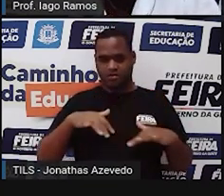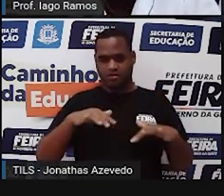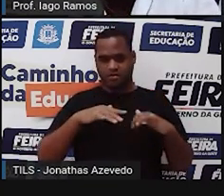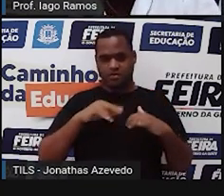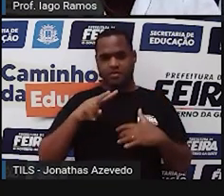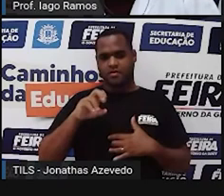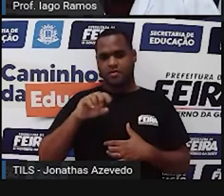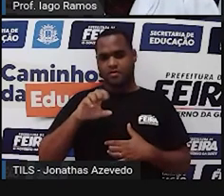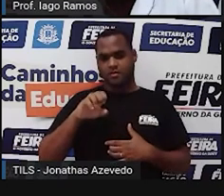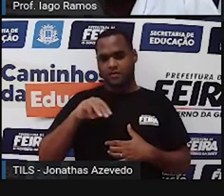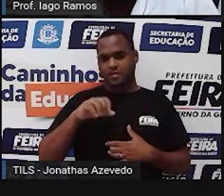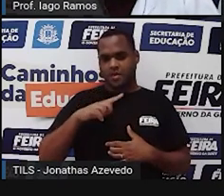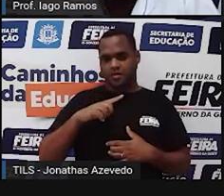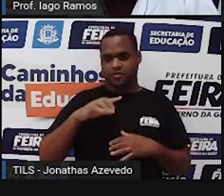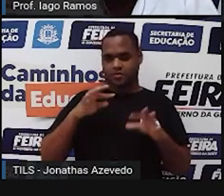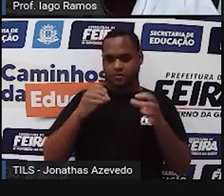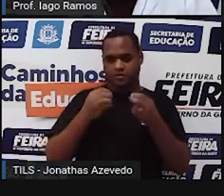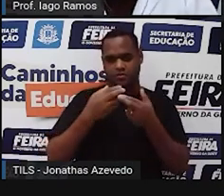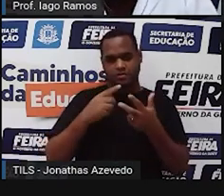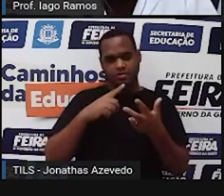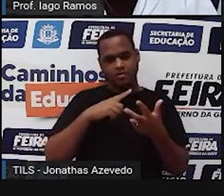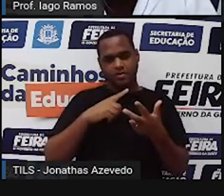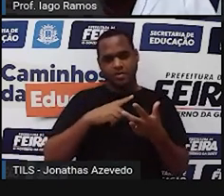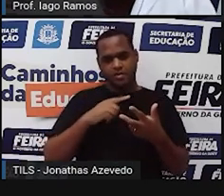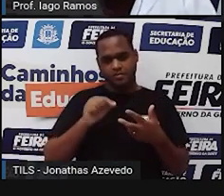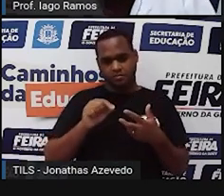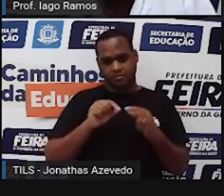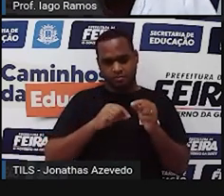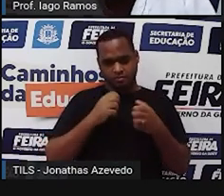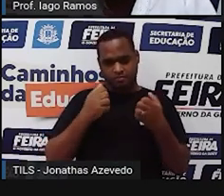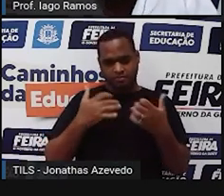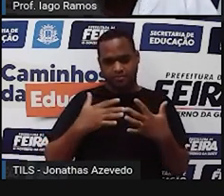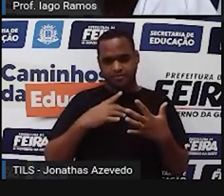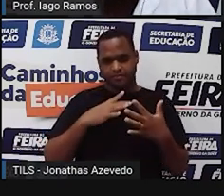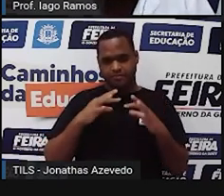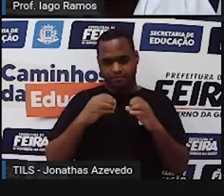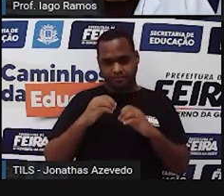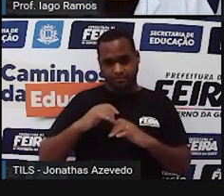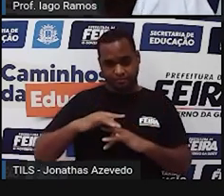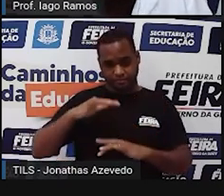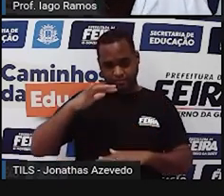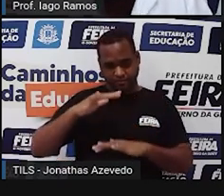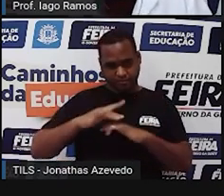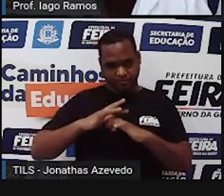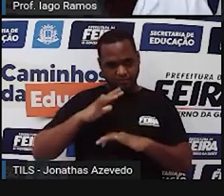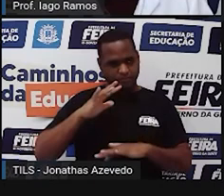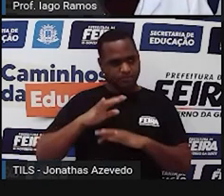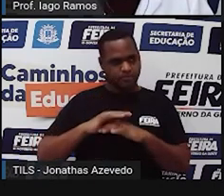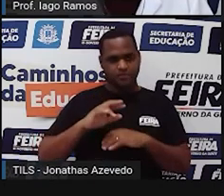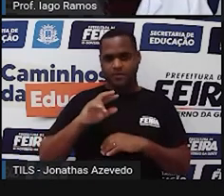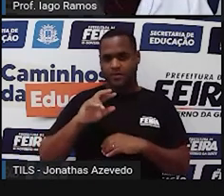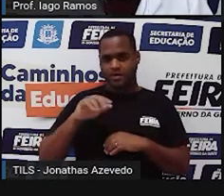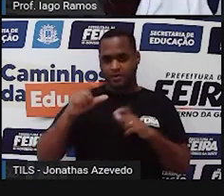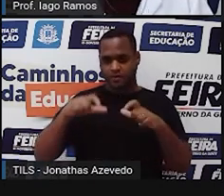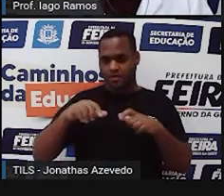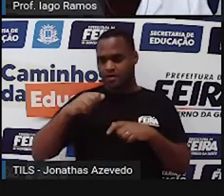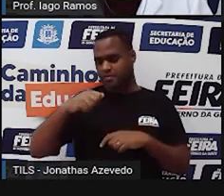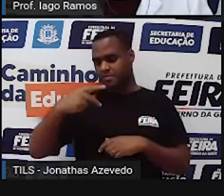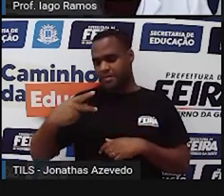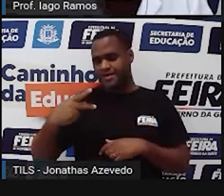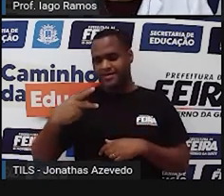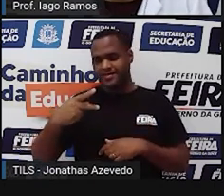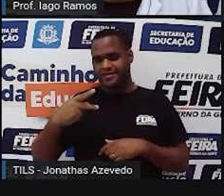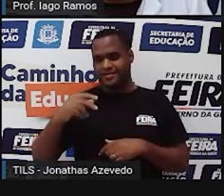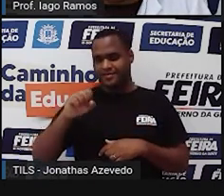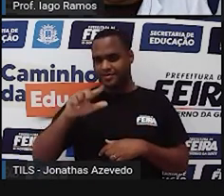total de reservatório aí, que é o maior, é a usina de Apolônio